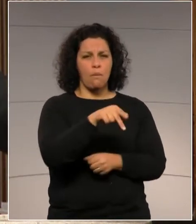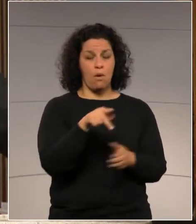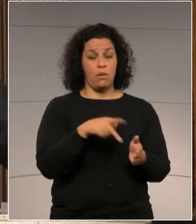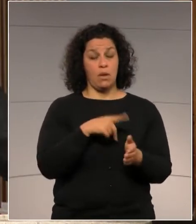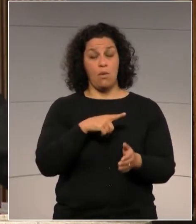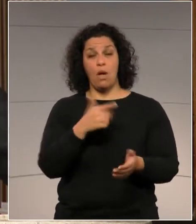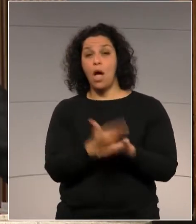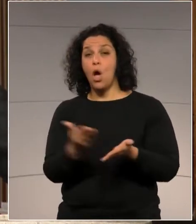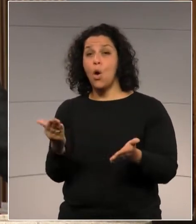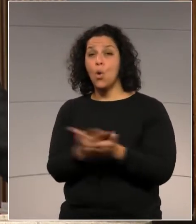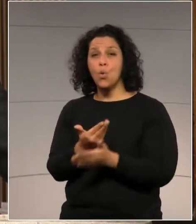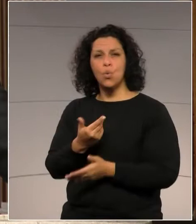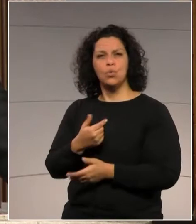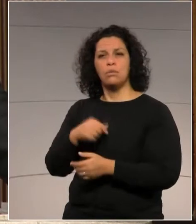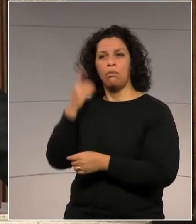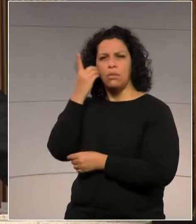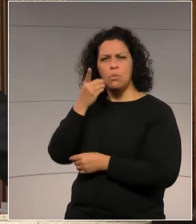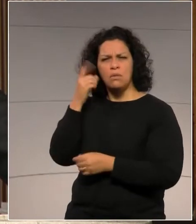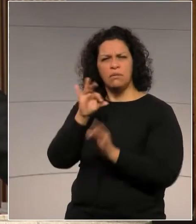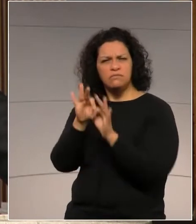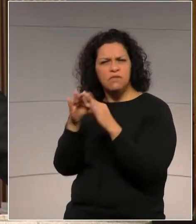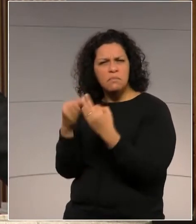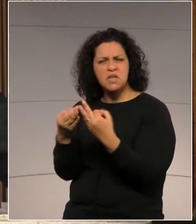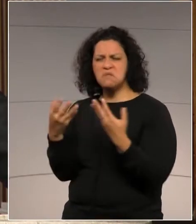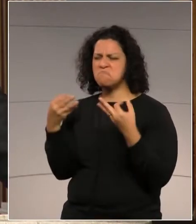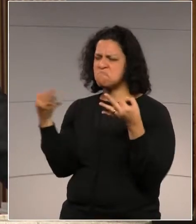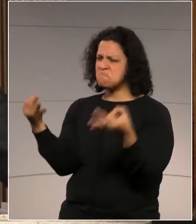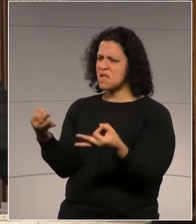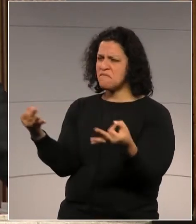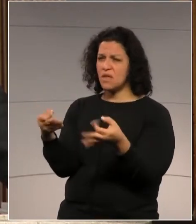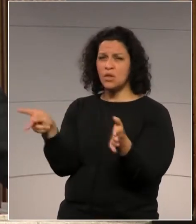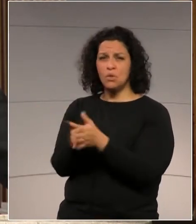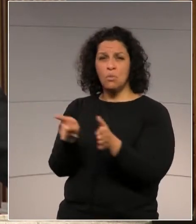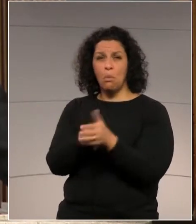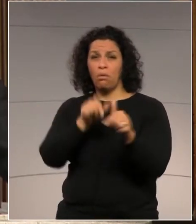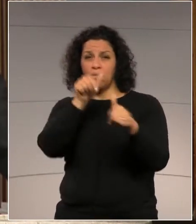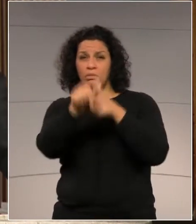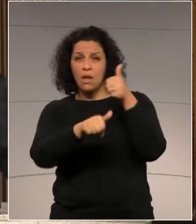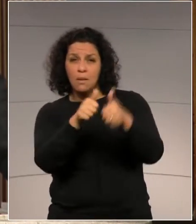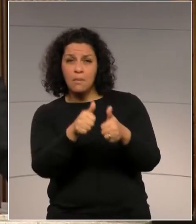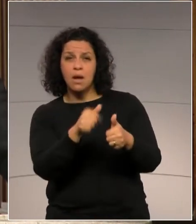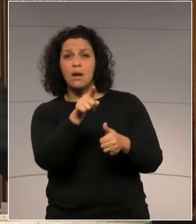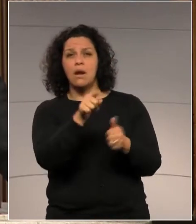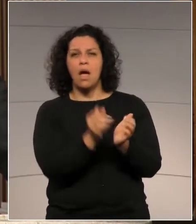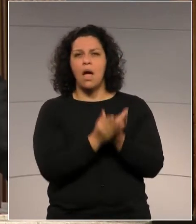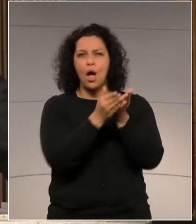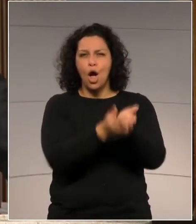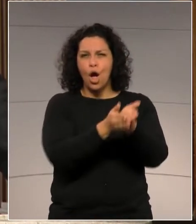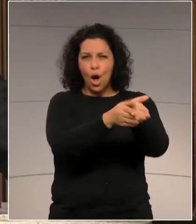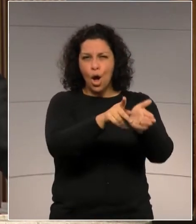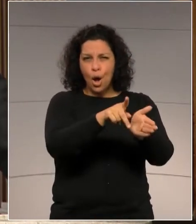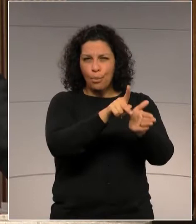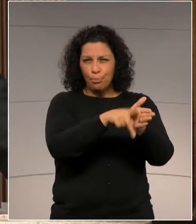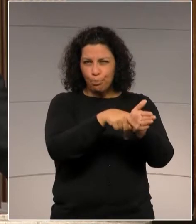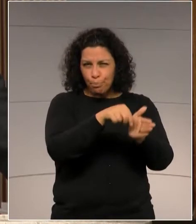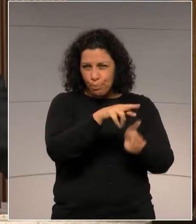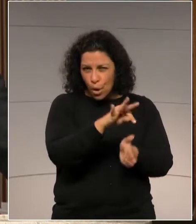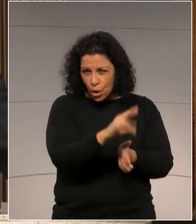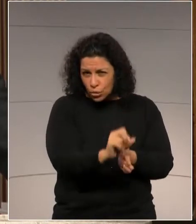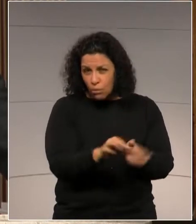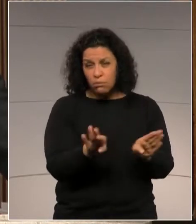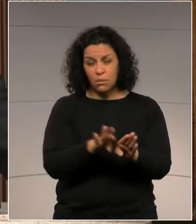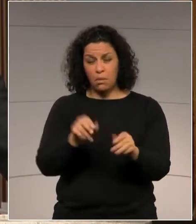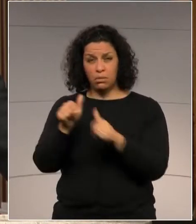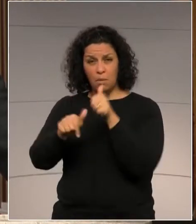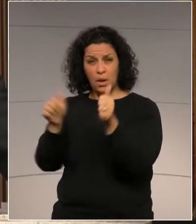deputados têm uma família brilhante, que estão em altos cargos do Porto a AGEPAR. Isso me assusta, deputado